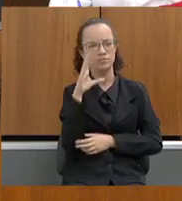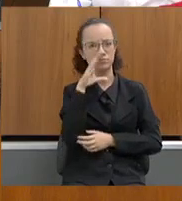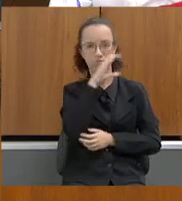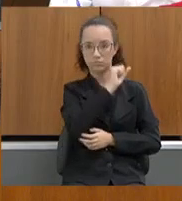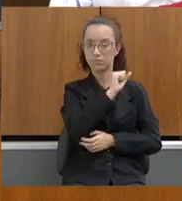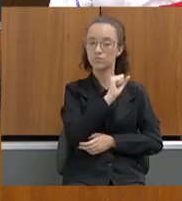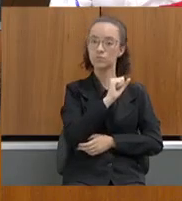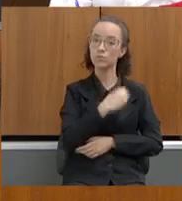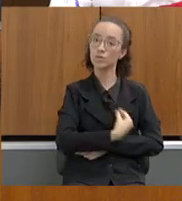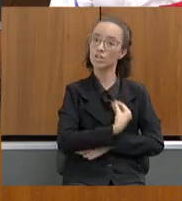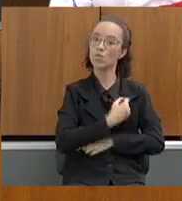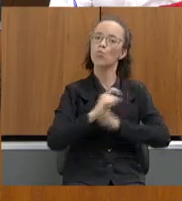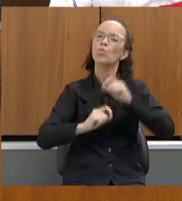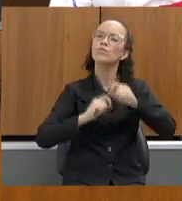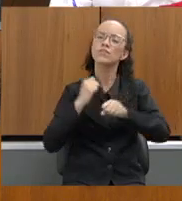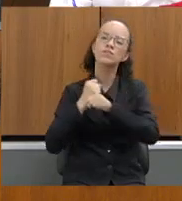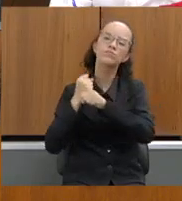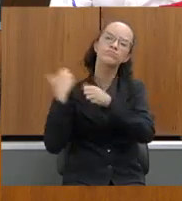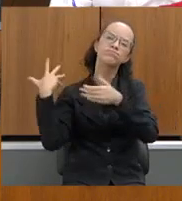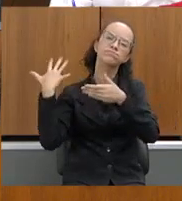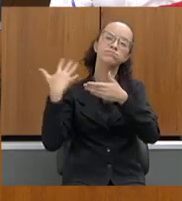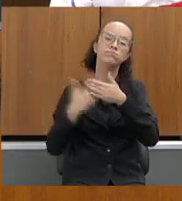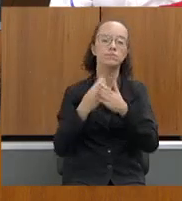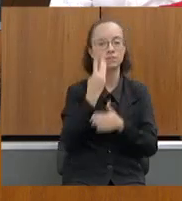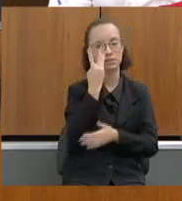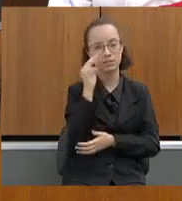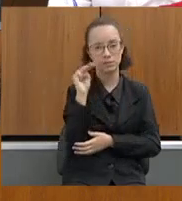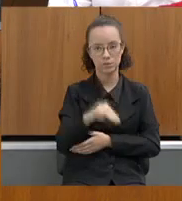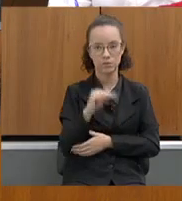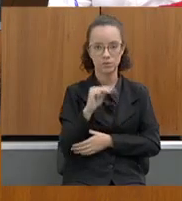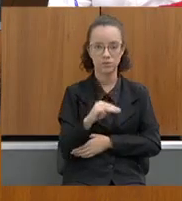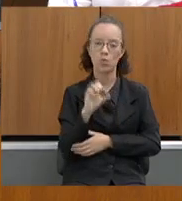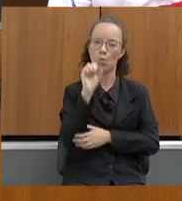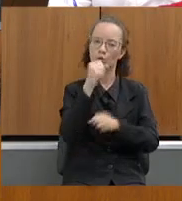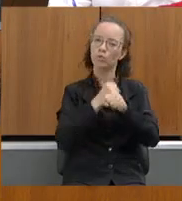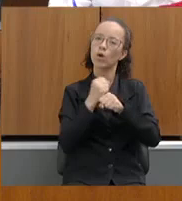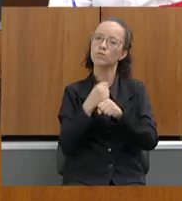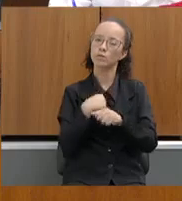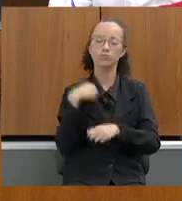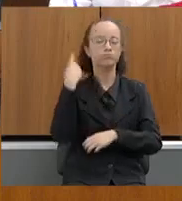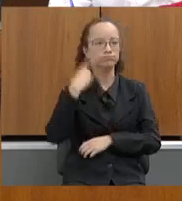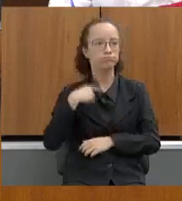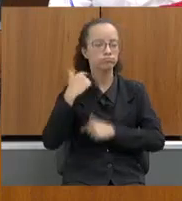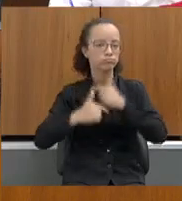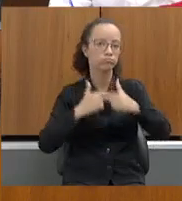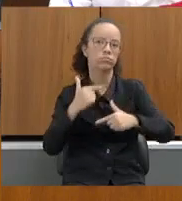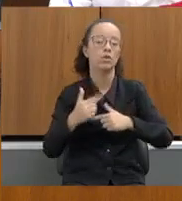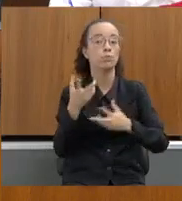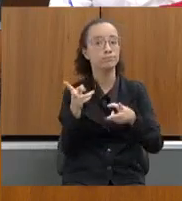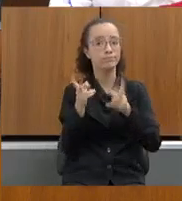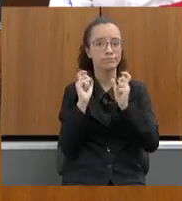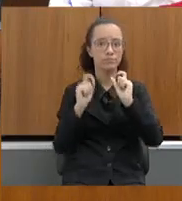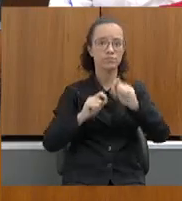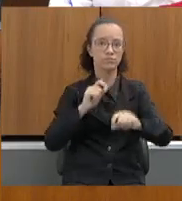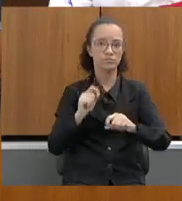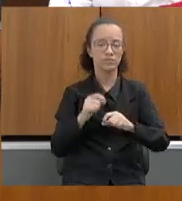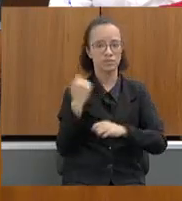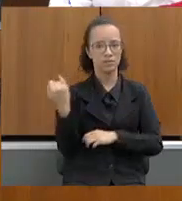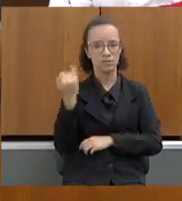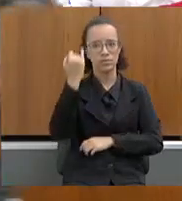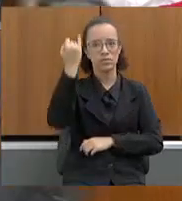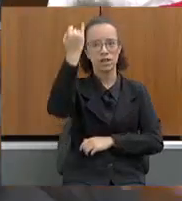do que vivi nesses últimos anos, em três minutos, rapidinho, oito anos que estou como deputado, eu percebi a